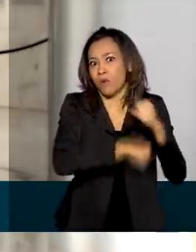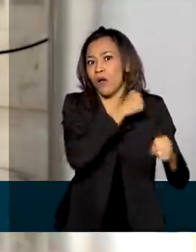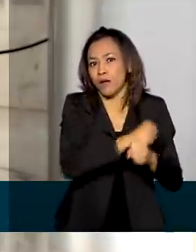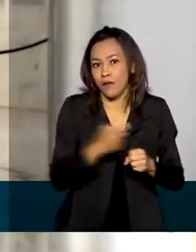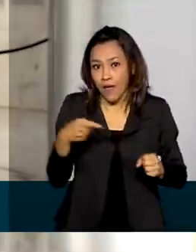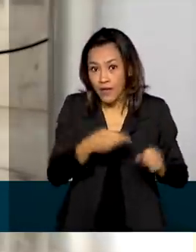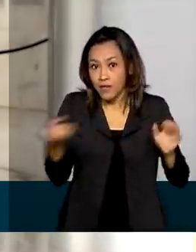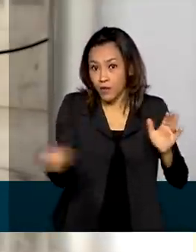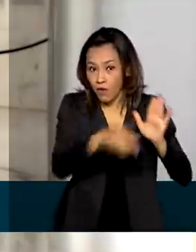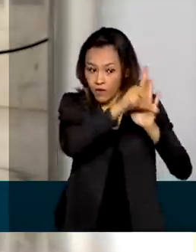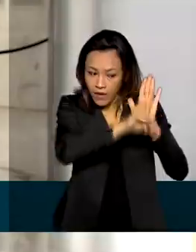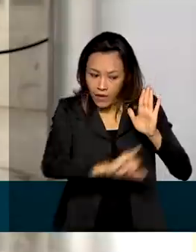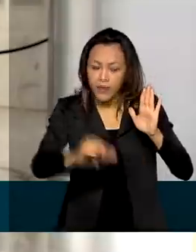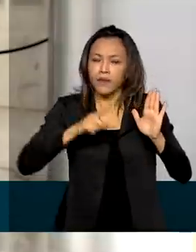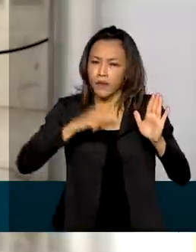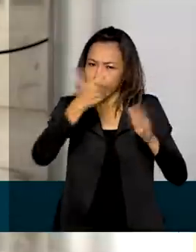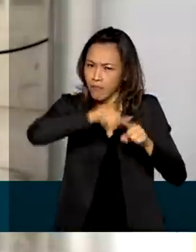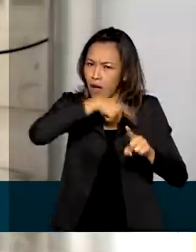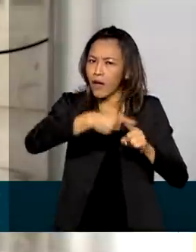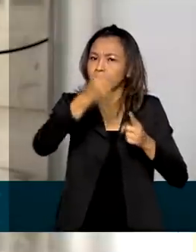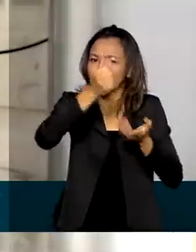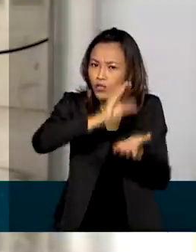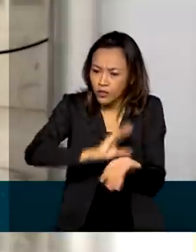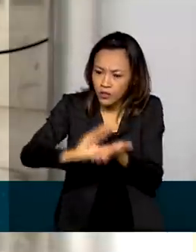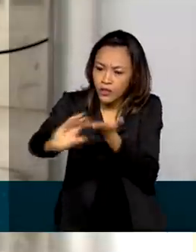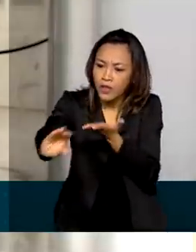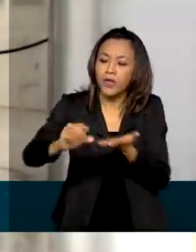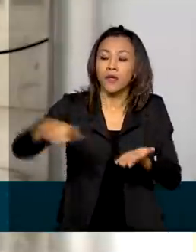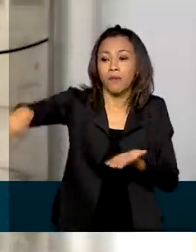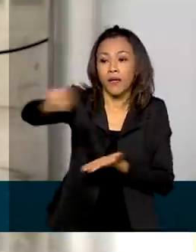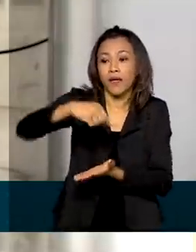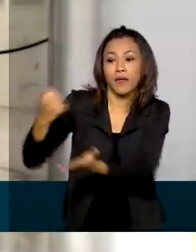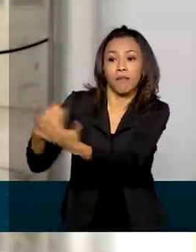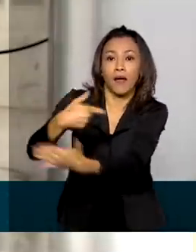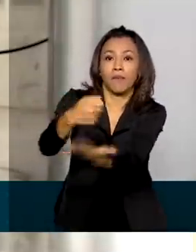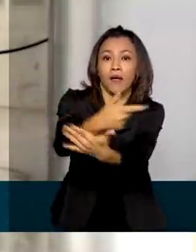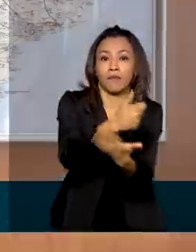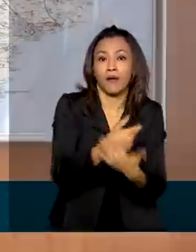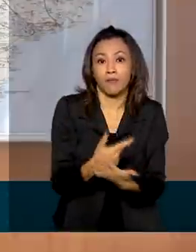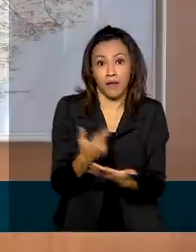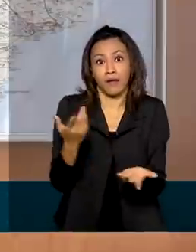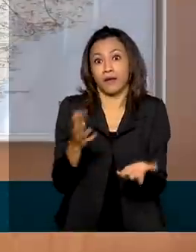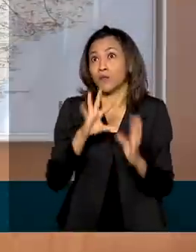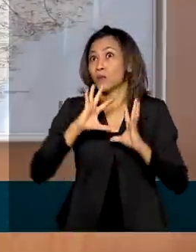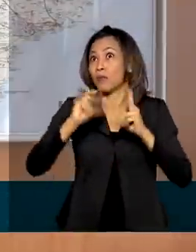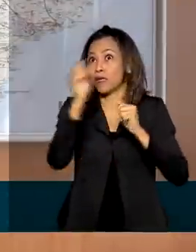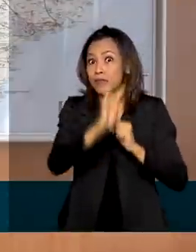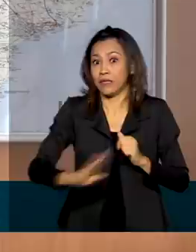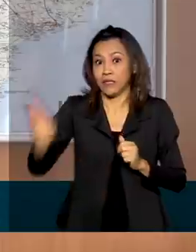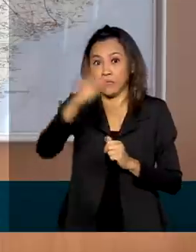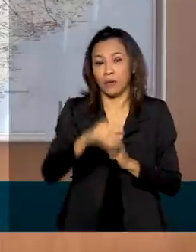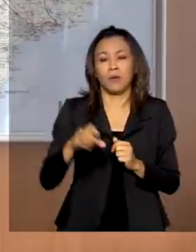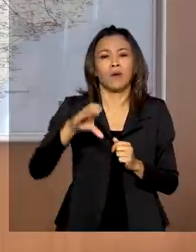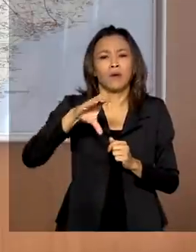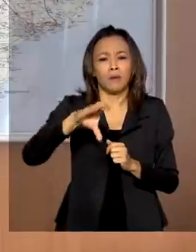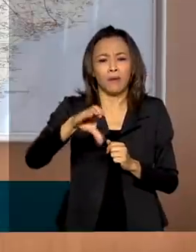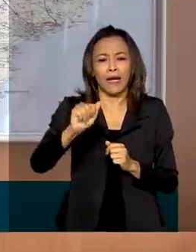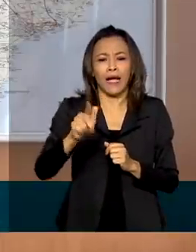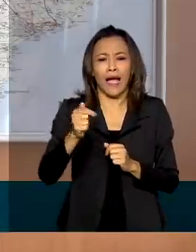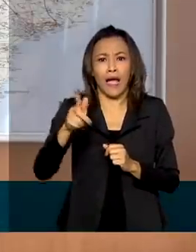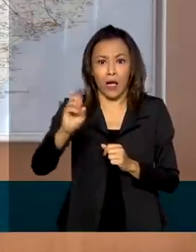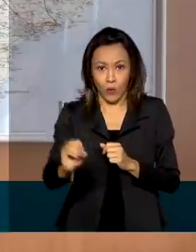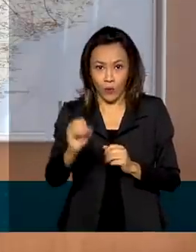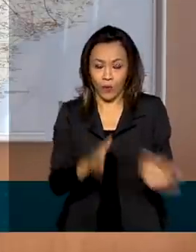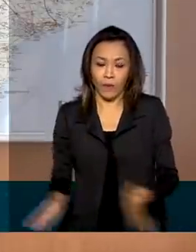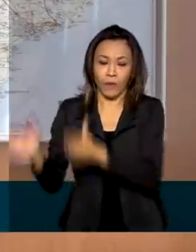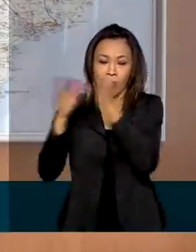ainda destina recursos para reduzir encargos pagos por consumidores em todo o país. A lei também traz um olhar para o médio e longo